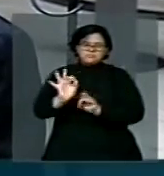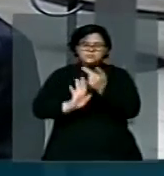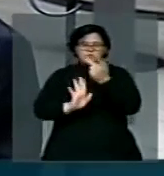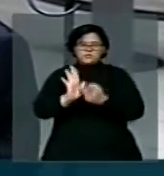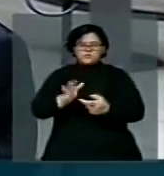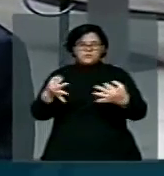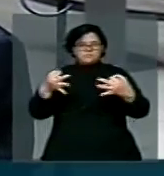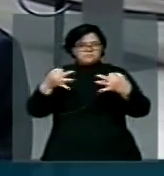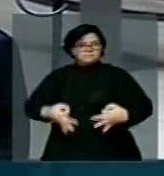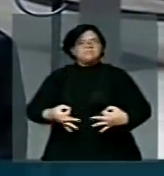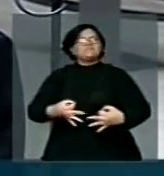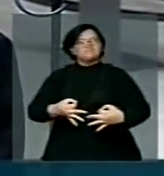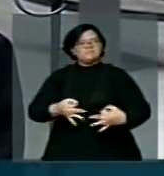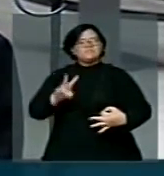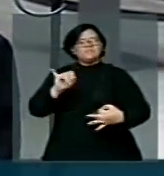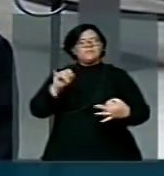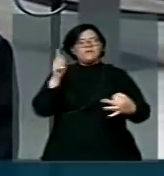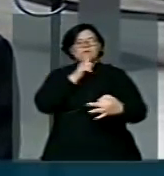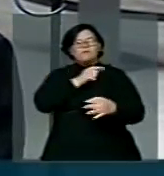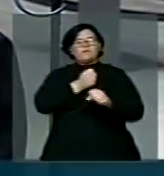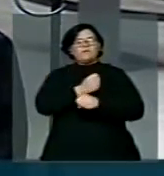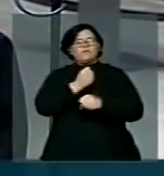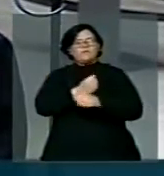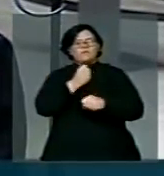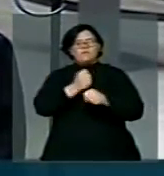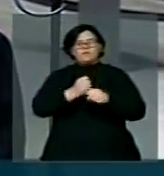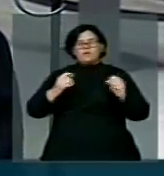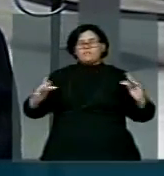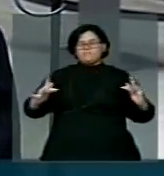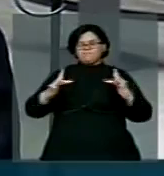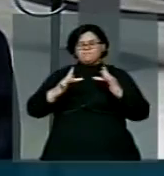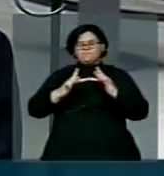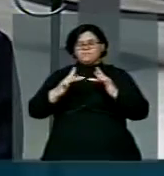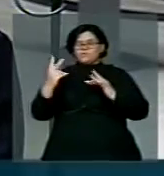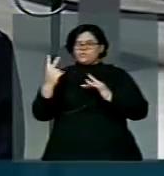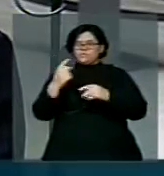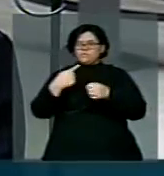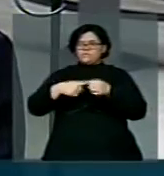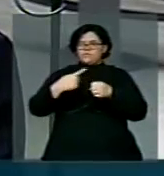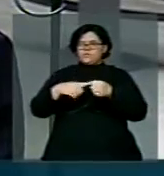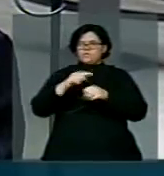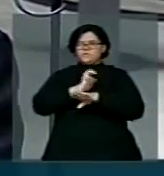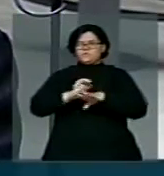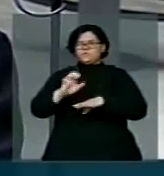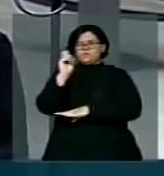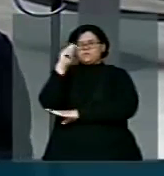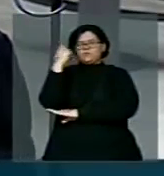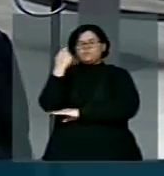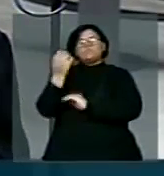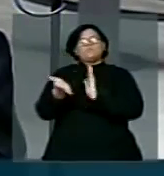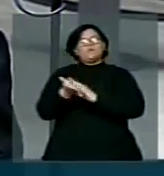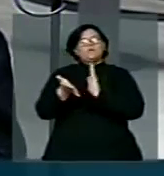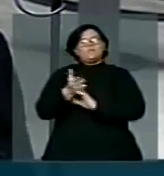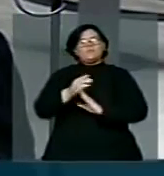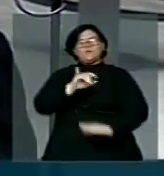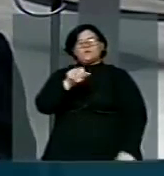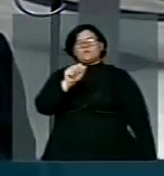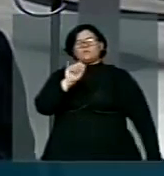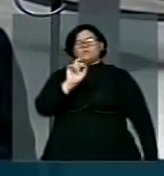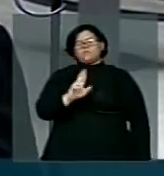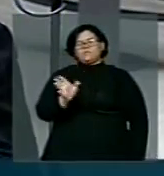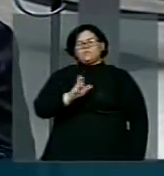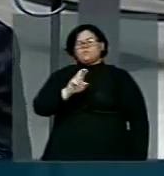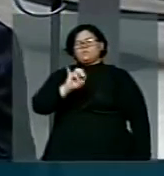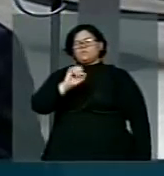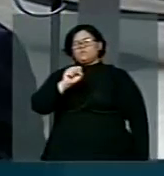e aí sim temos essa obra que vai ligar duas cidades importantes do estado do Rio Grande do Sul. Parabéns, Jair Riso, que convocou a